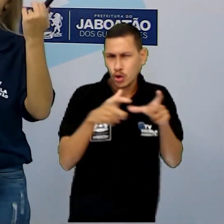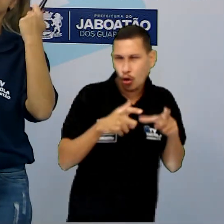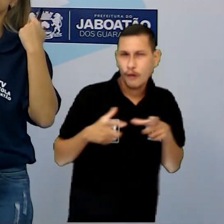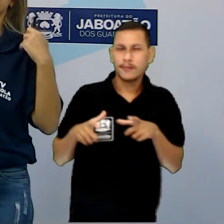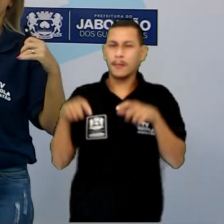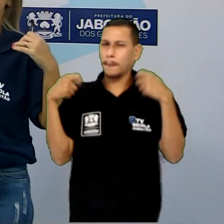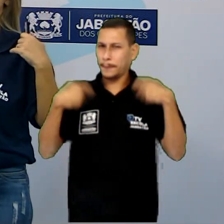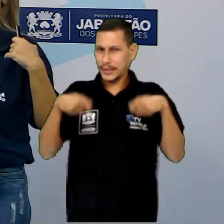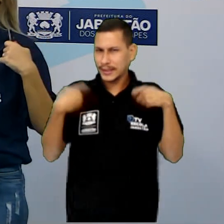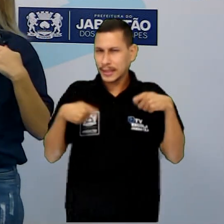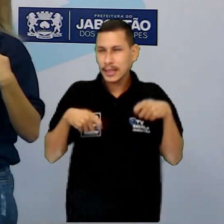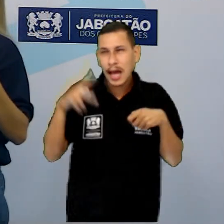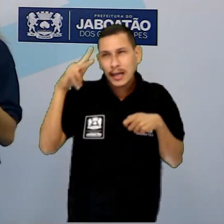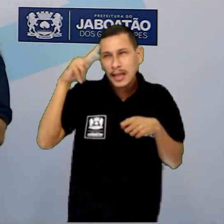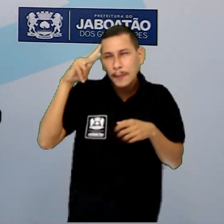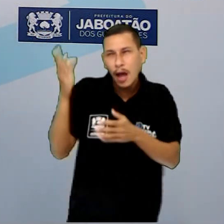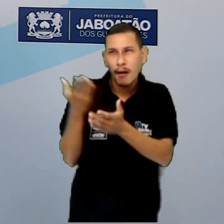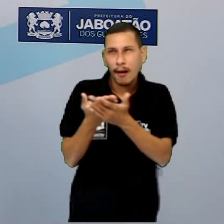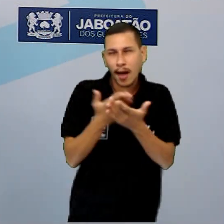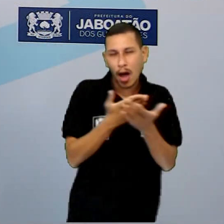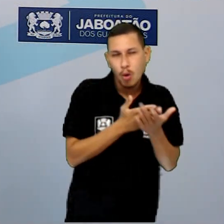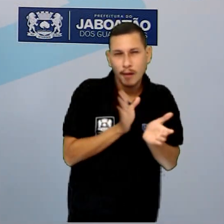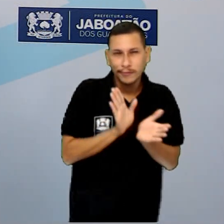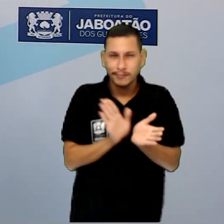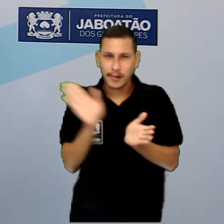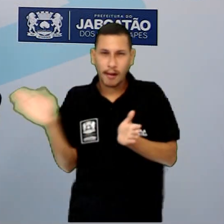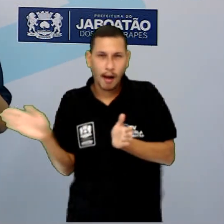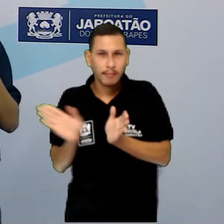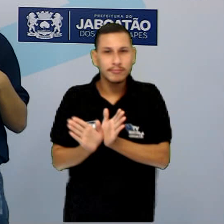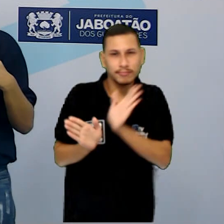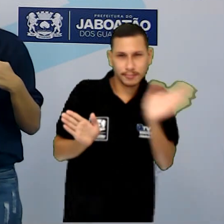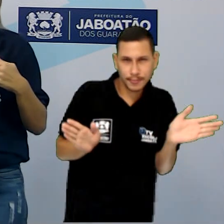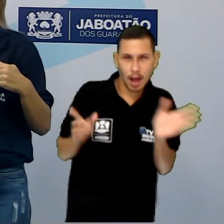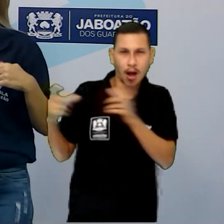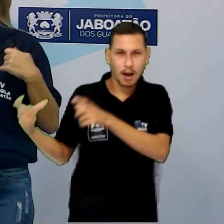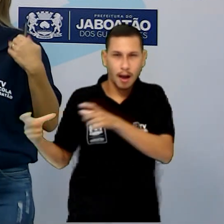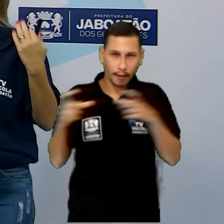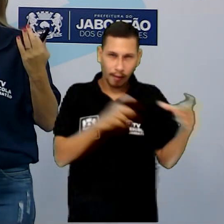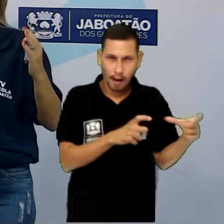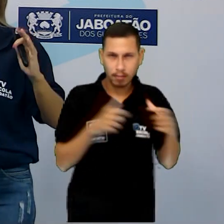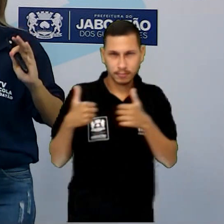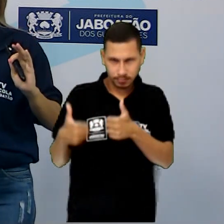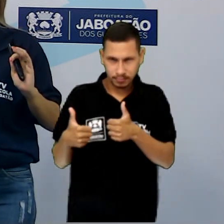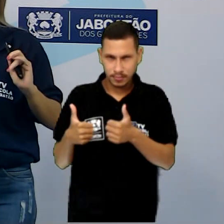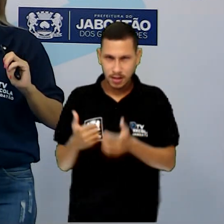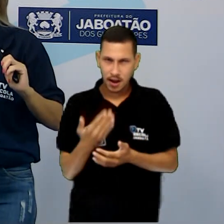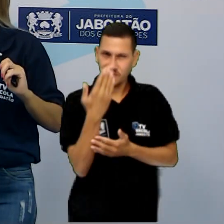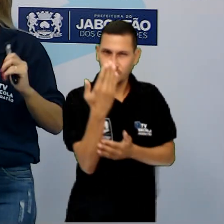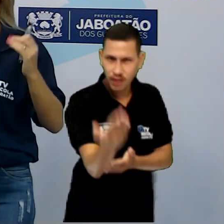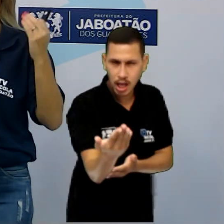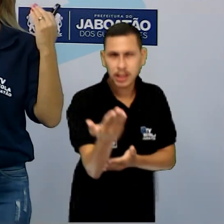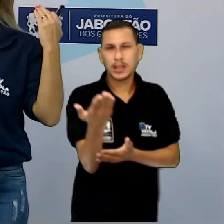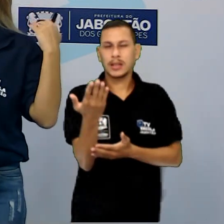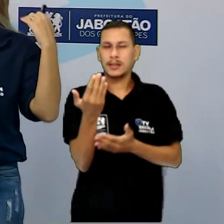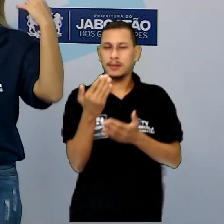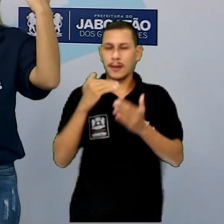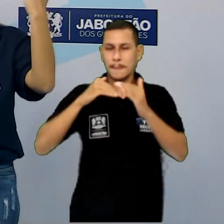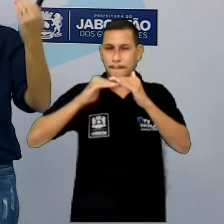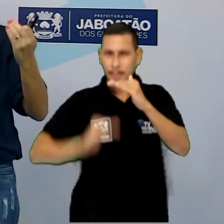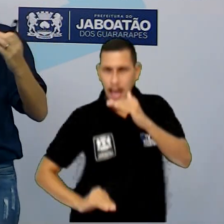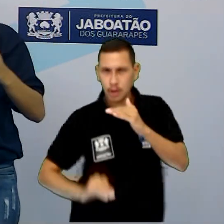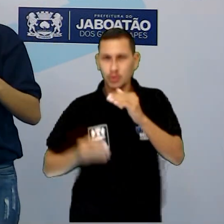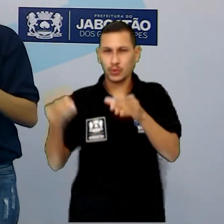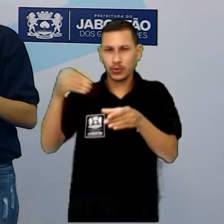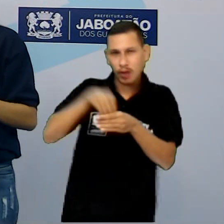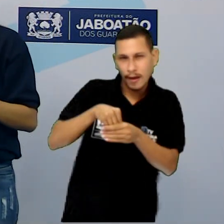a gente precisou relembrar um pouquinho sobre lateralidade, tá? Em frente, embaixo, dentro, atrás, em